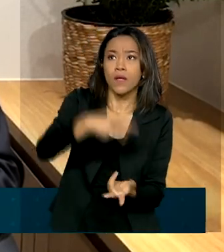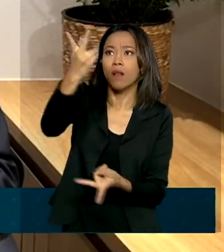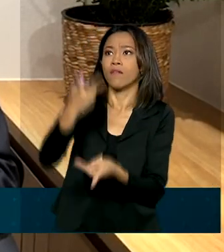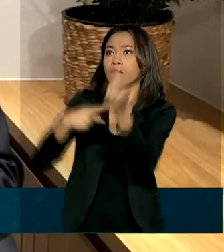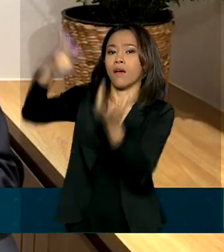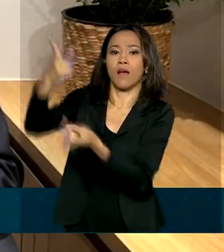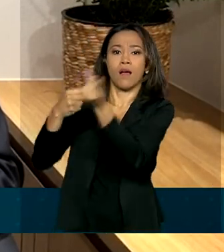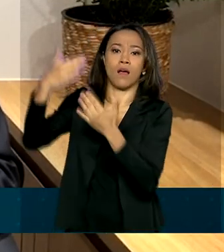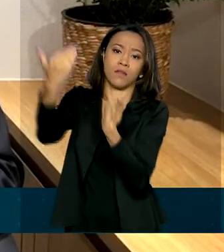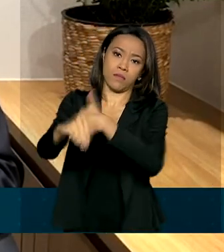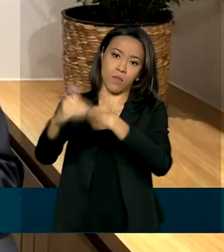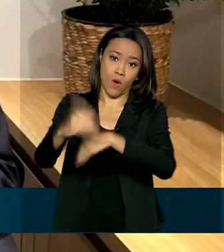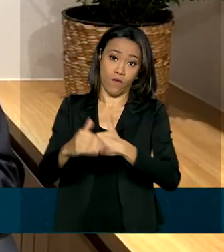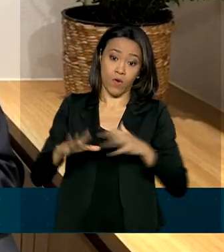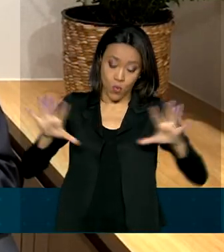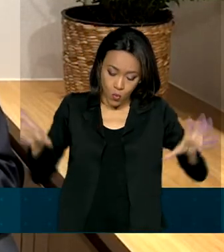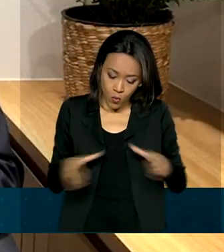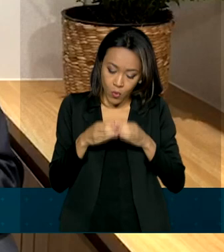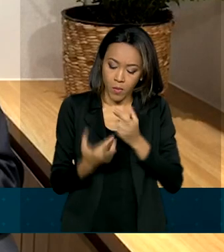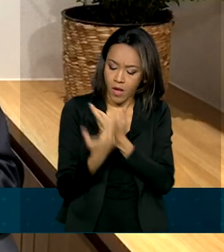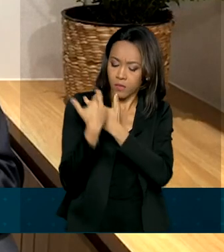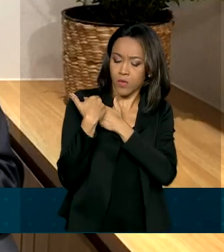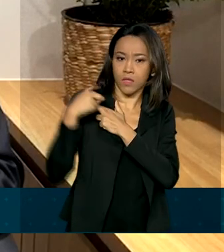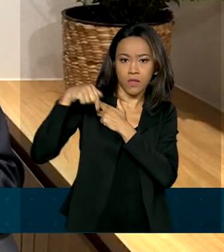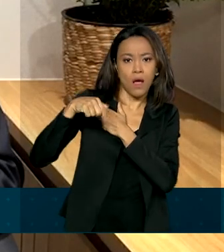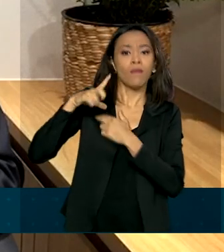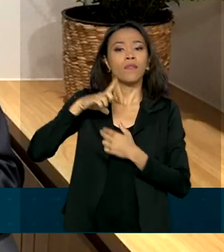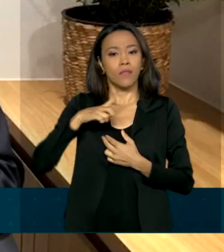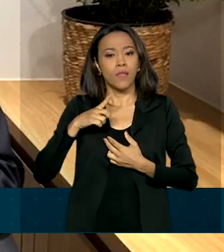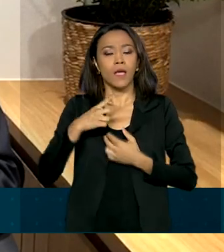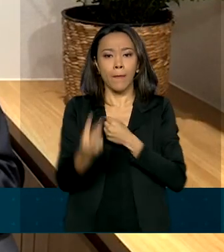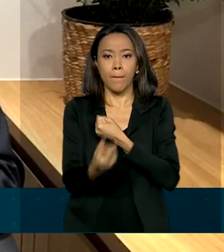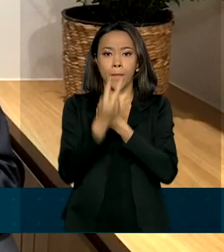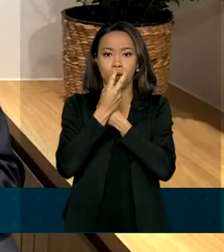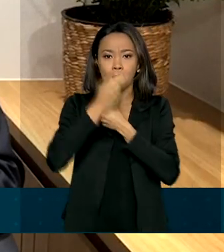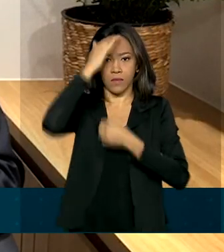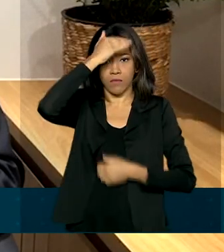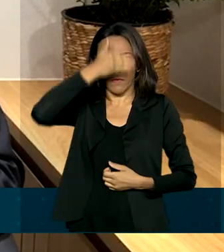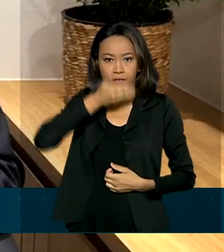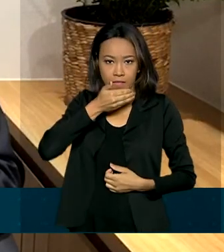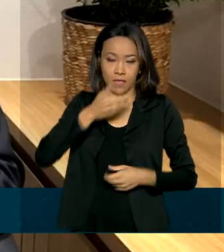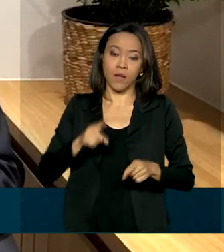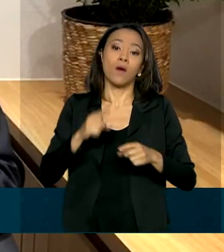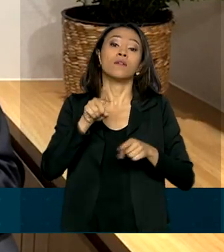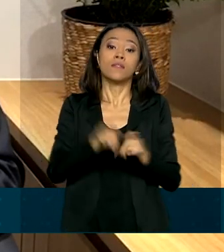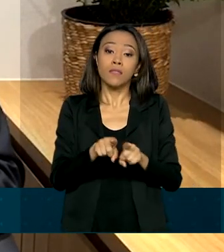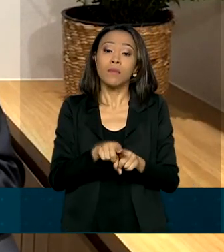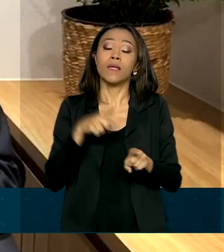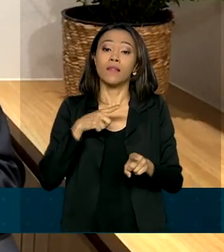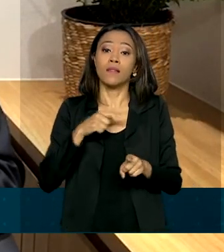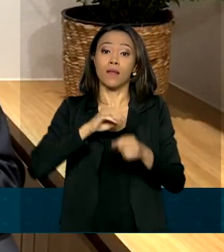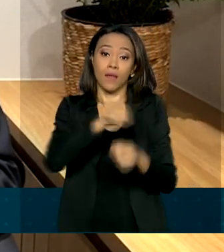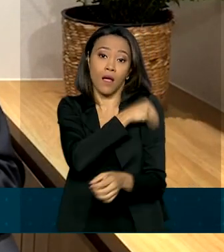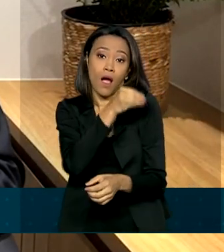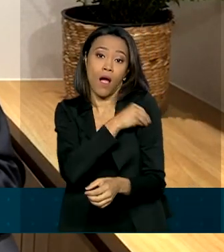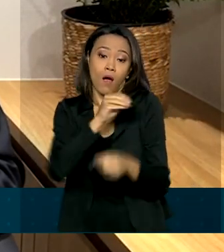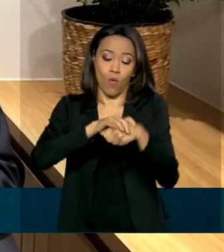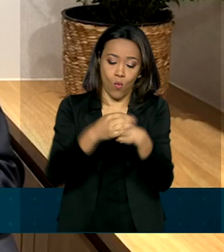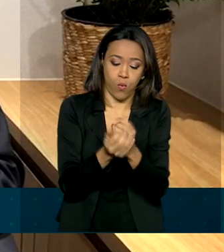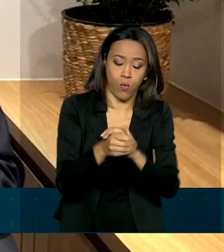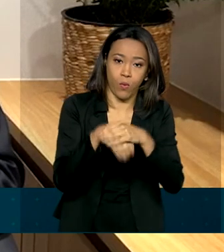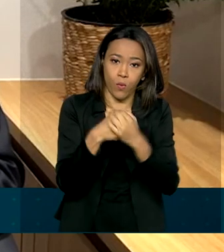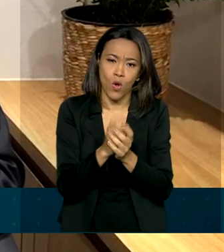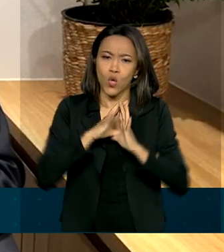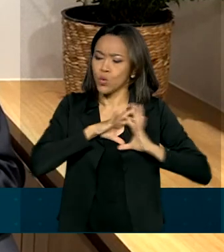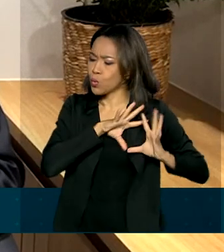responsáveis por essas atividades utilizam proteção facial e álcool em gel para a higienização das mãos. Estamos monitorando